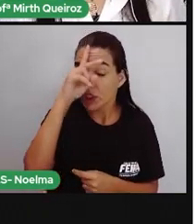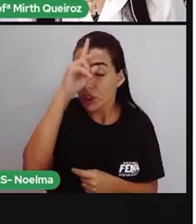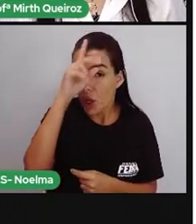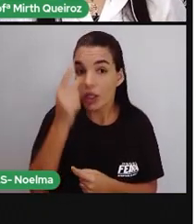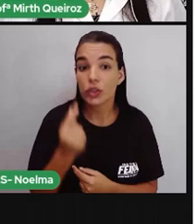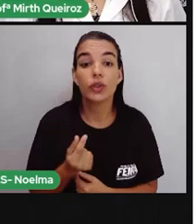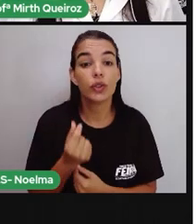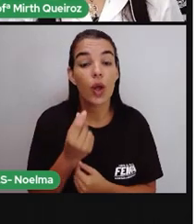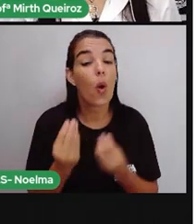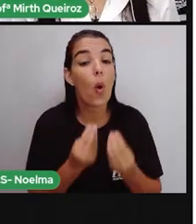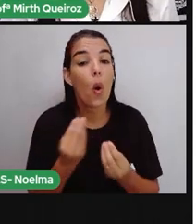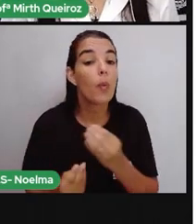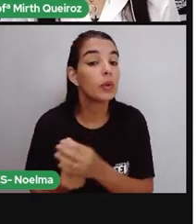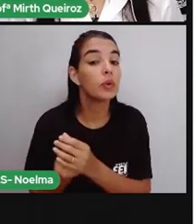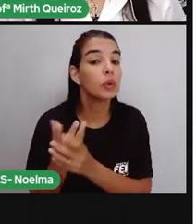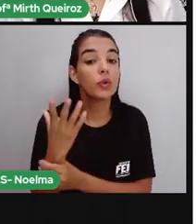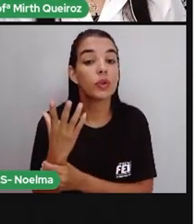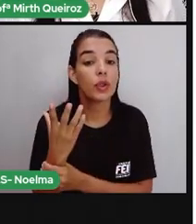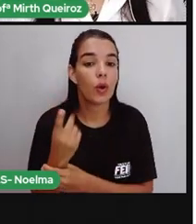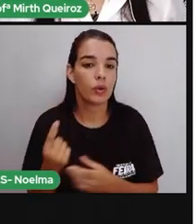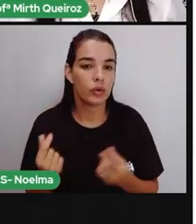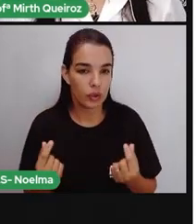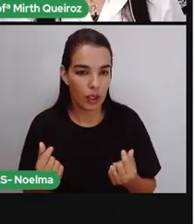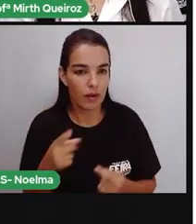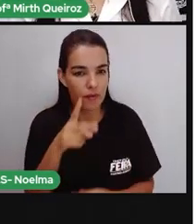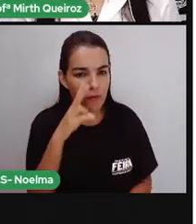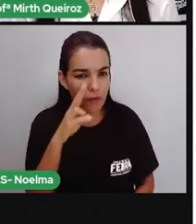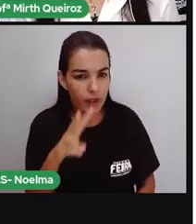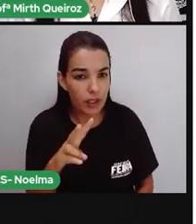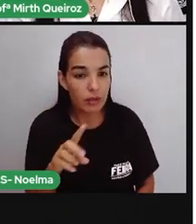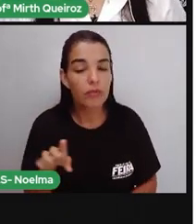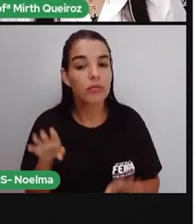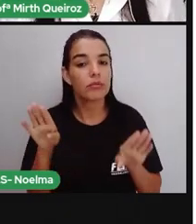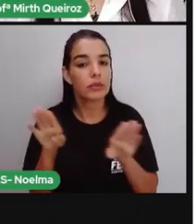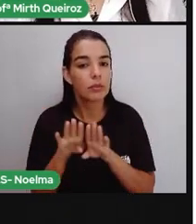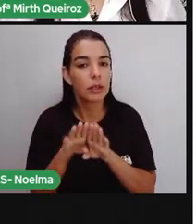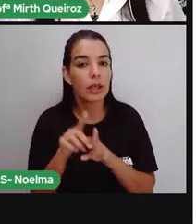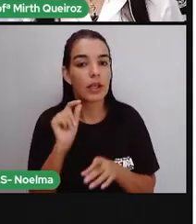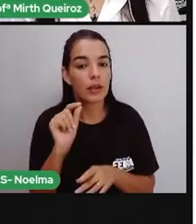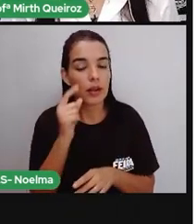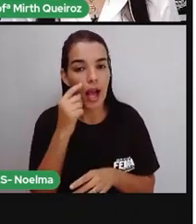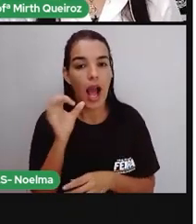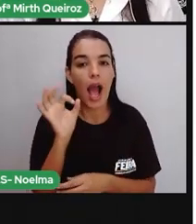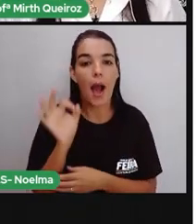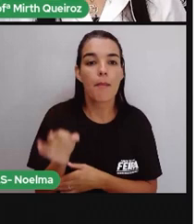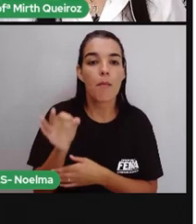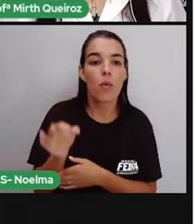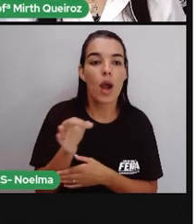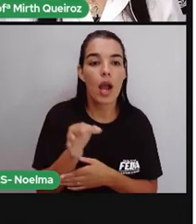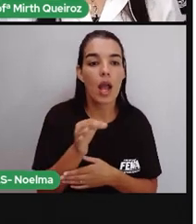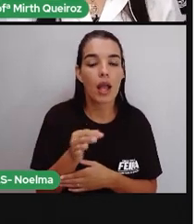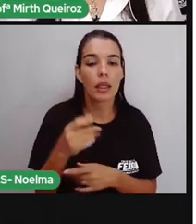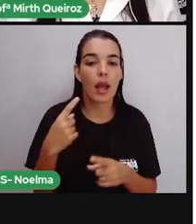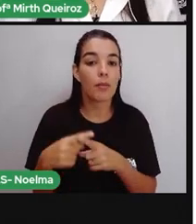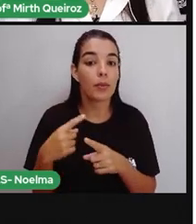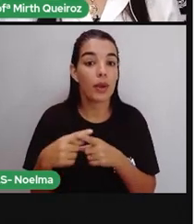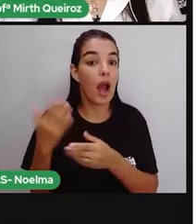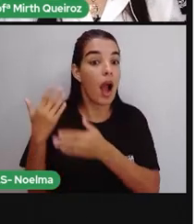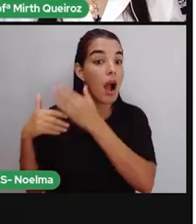do dinheiro. Como foi que surgiu o dinheiro. Vocês viram que as moedas, elas surgiram a partir